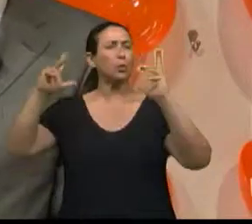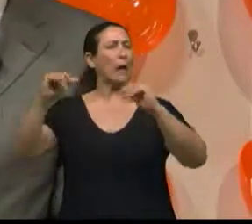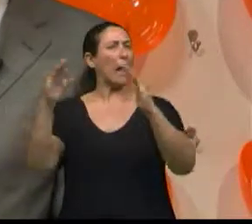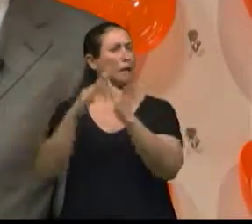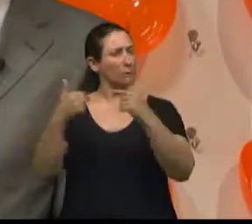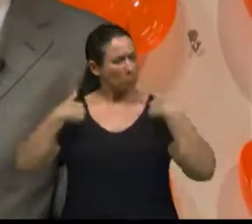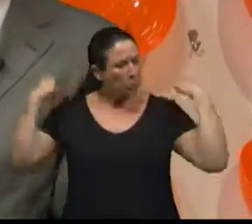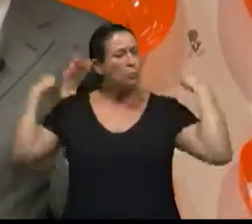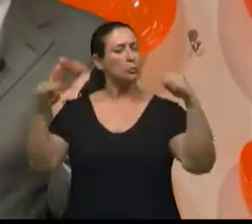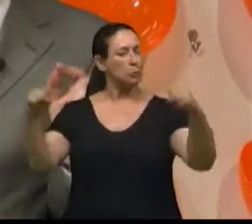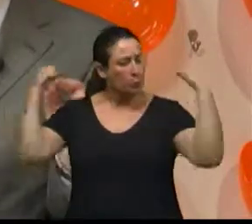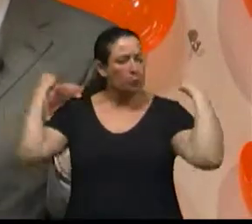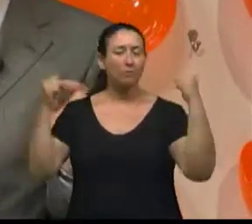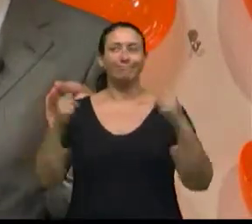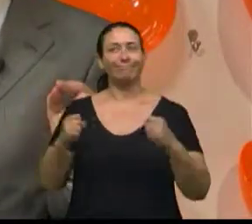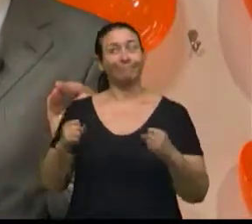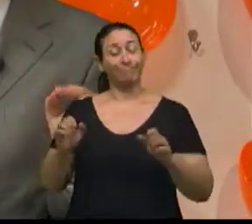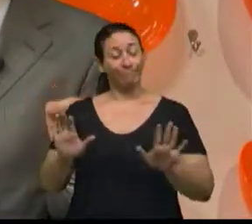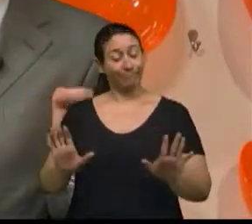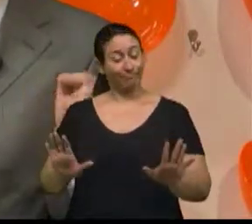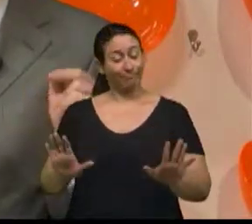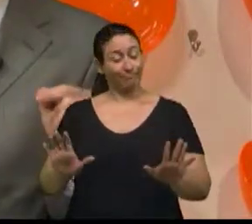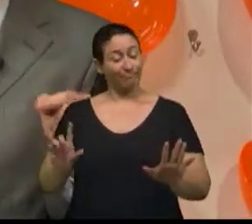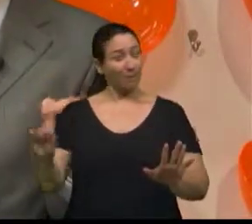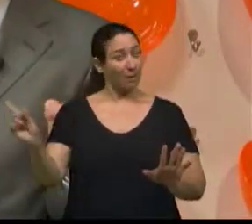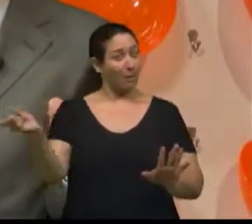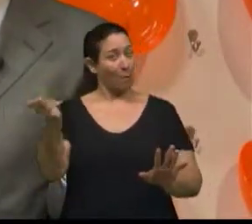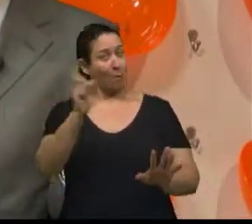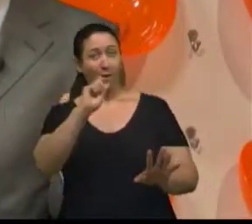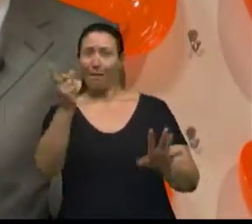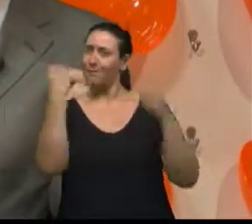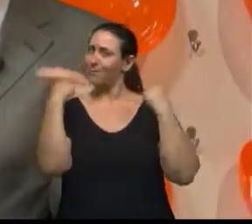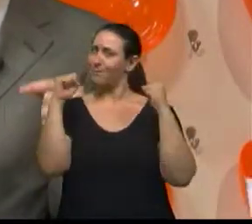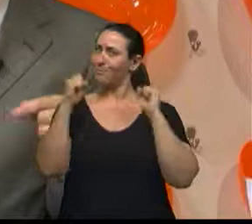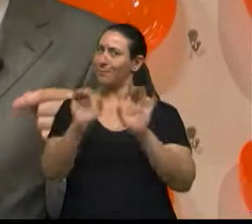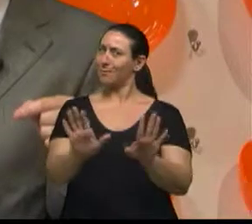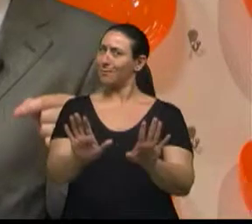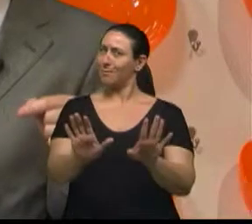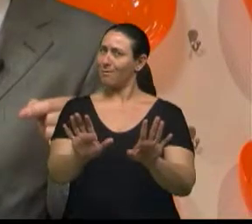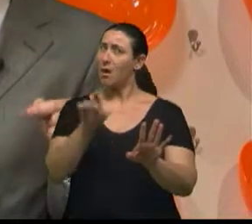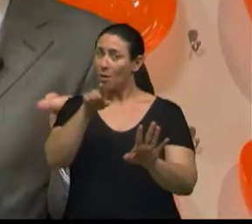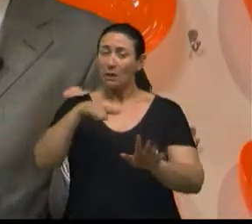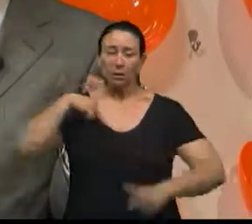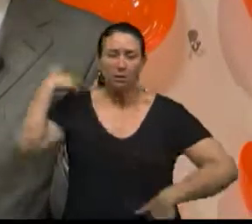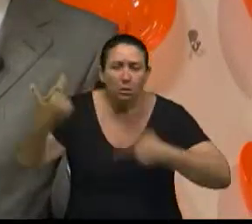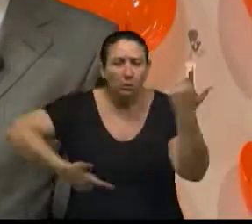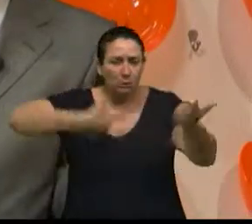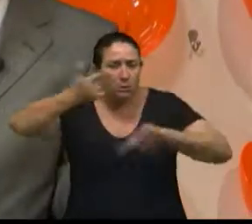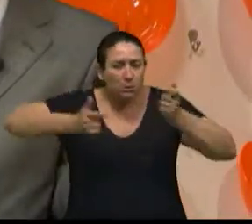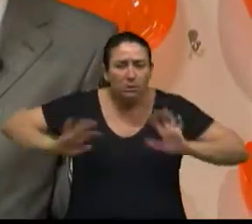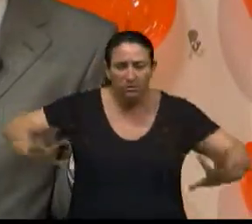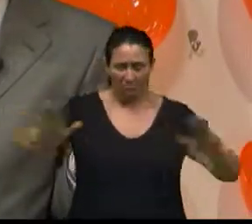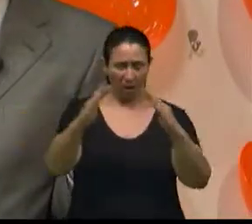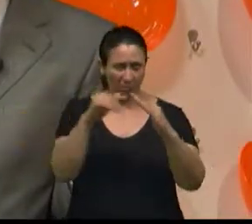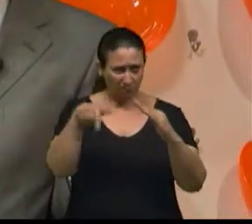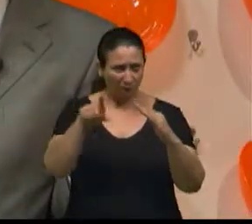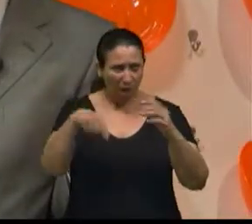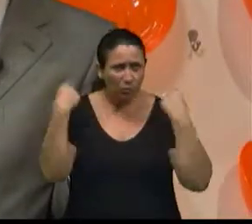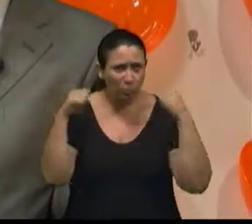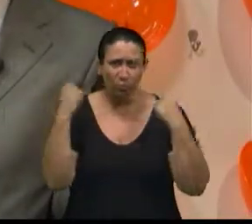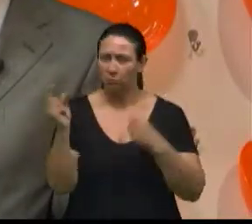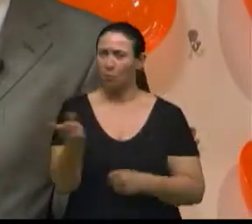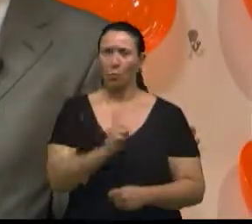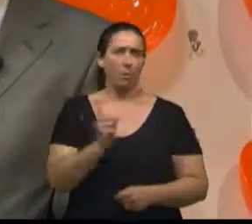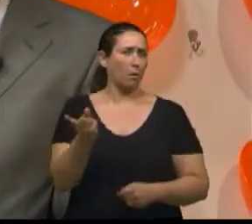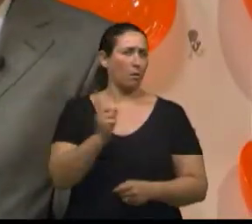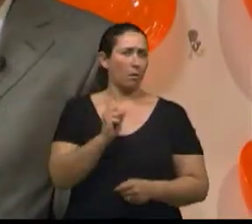exercício que eu faço, não é exercício, isso é uma sobrecarga. Então, tu tem que fazer um